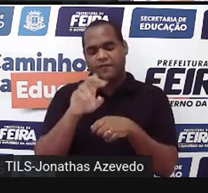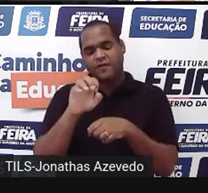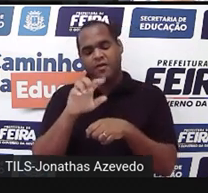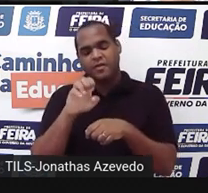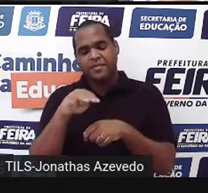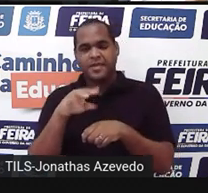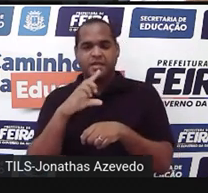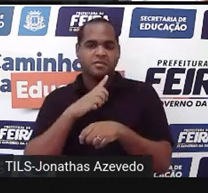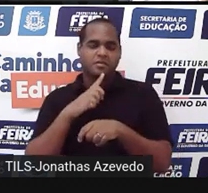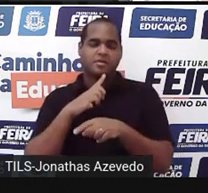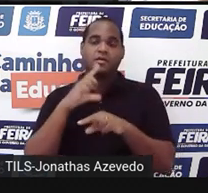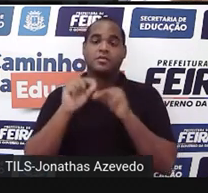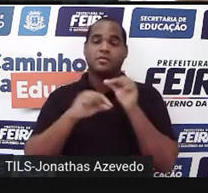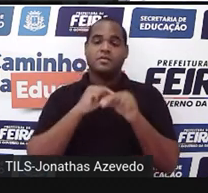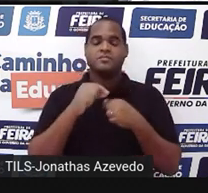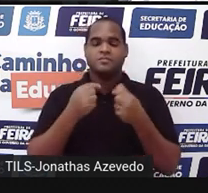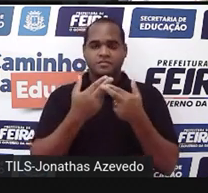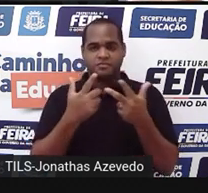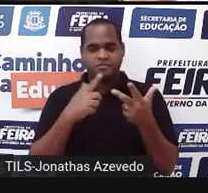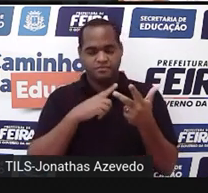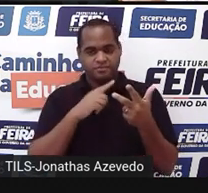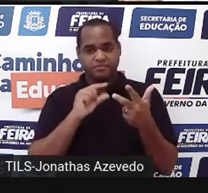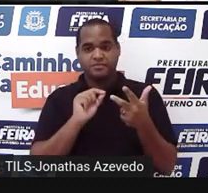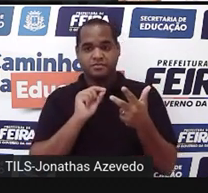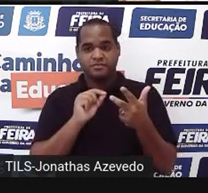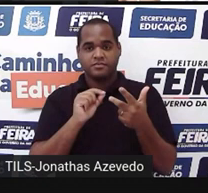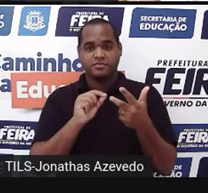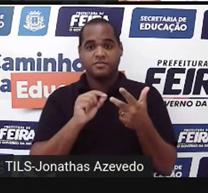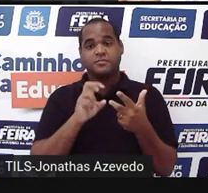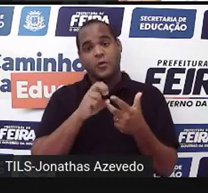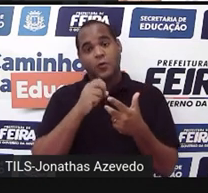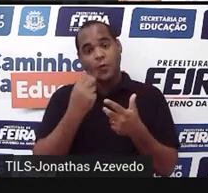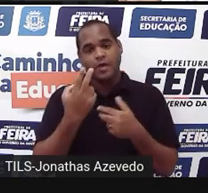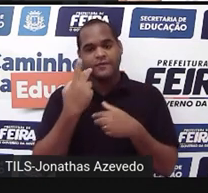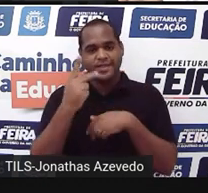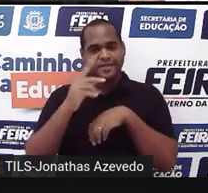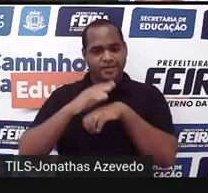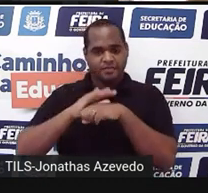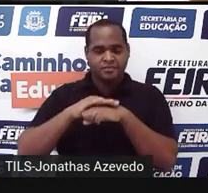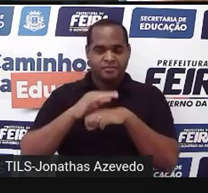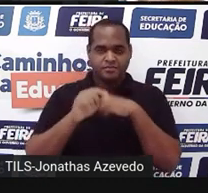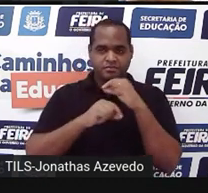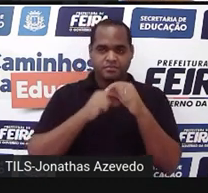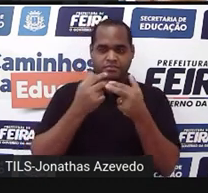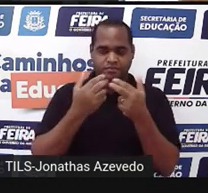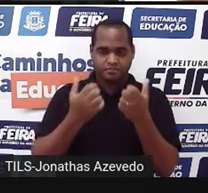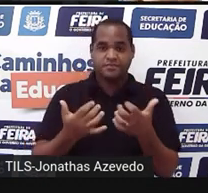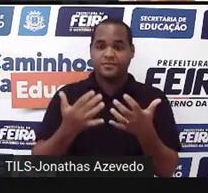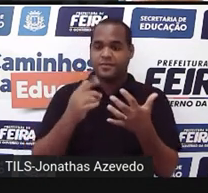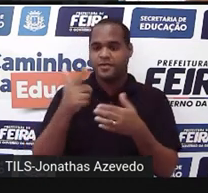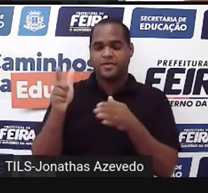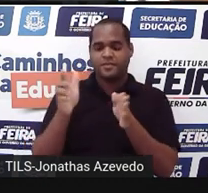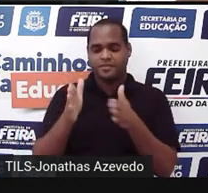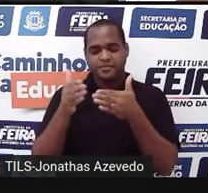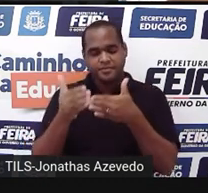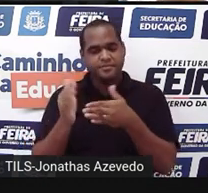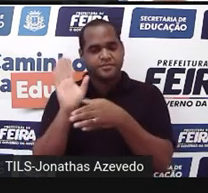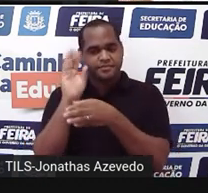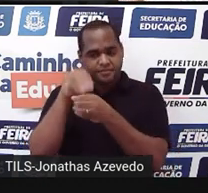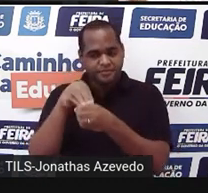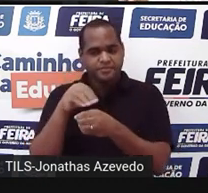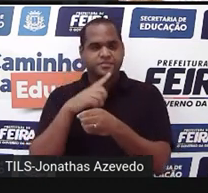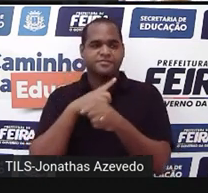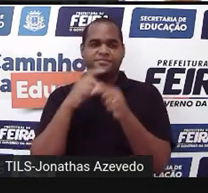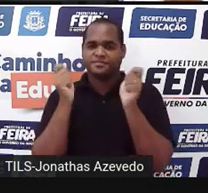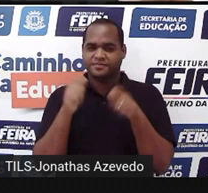paralelepípedo. Ou a gente pode pegar mesmo um paralelepípedo e aí a gente vai jogando esses cubinhos lá dentro, né?